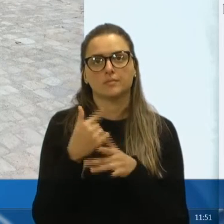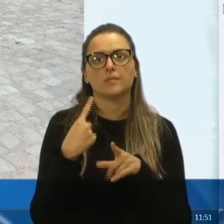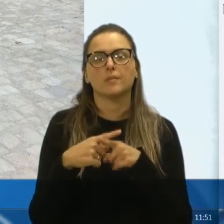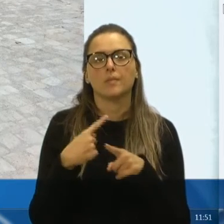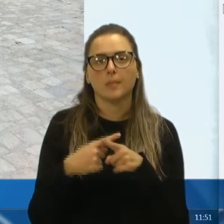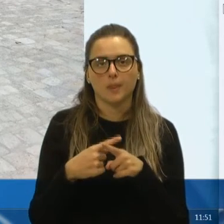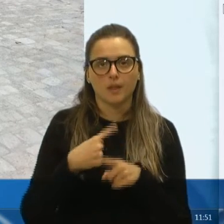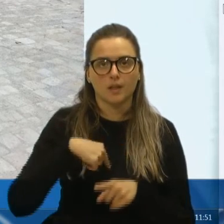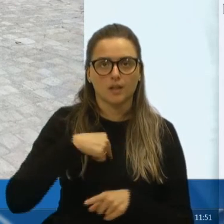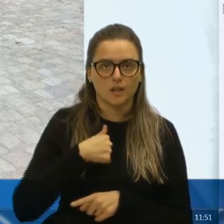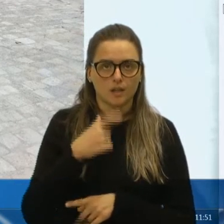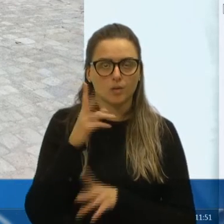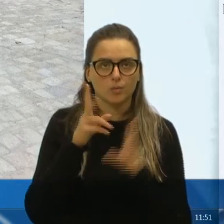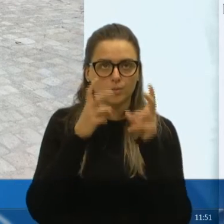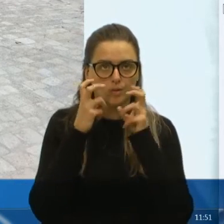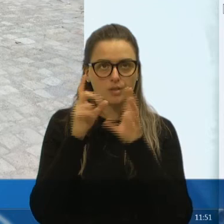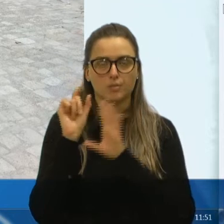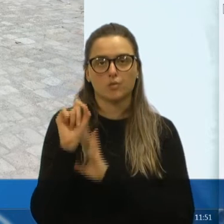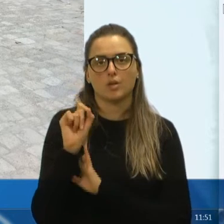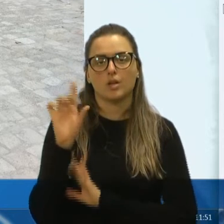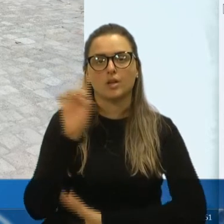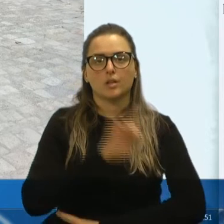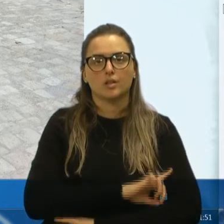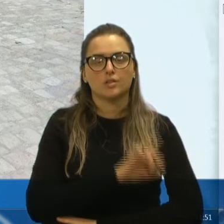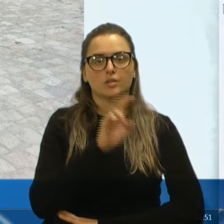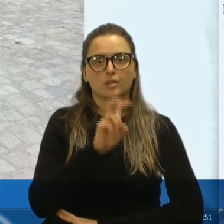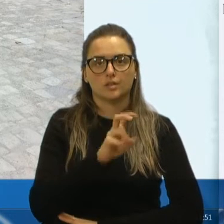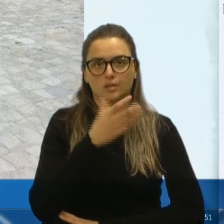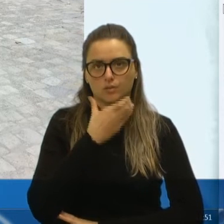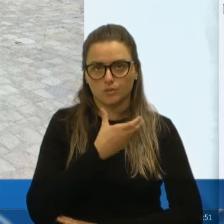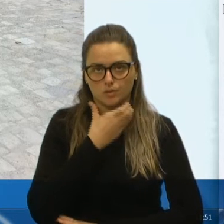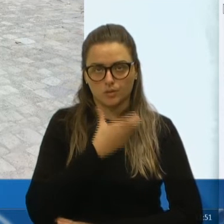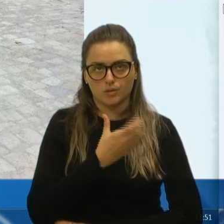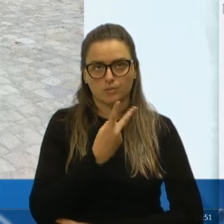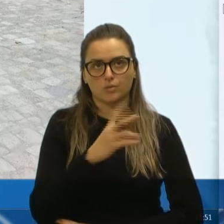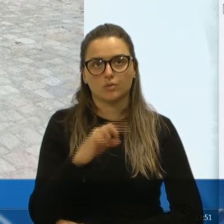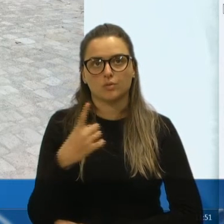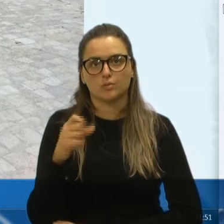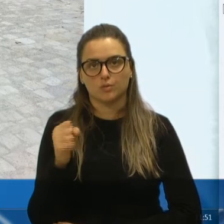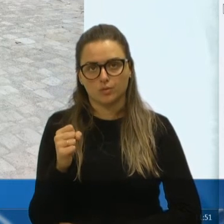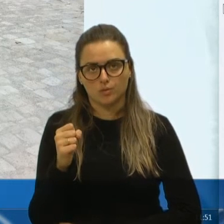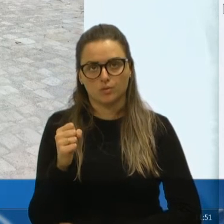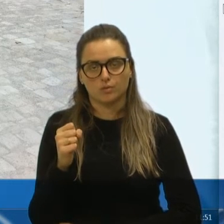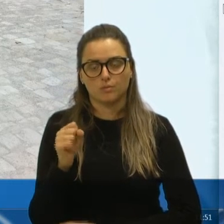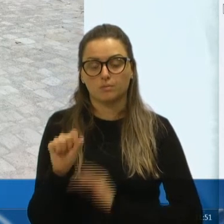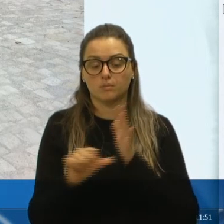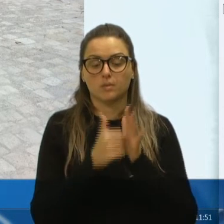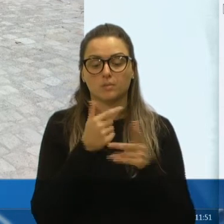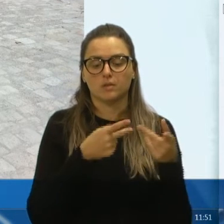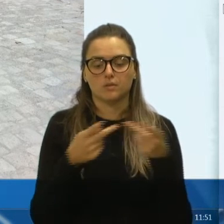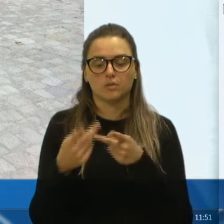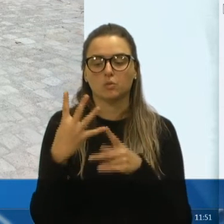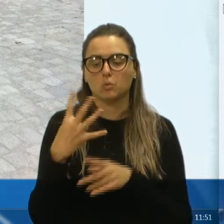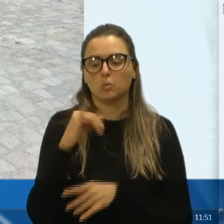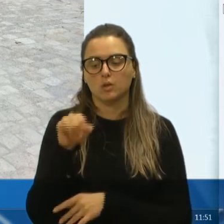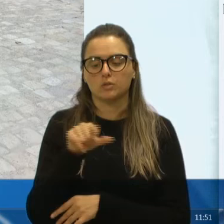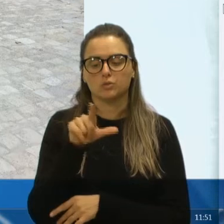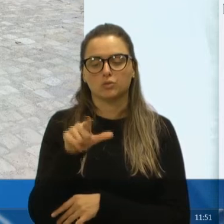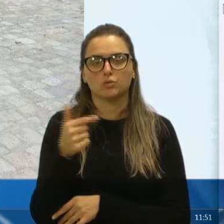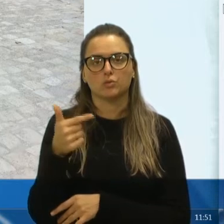vocês percebam que, do dia 5 de dezembro de 2018, foi a primeira visita, 4 de julho,